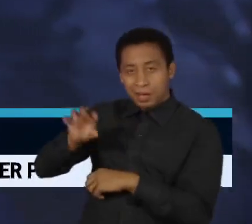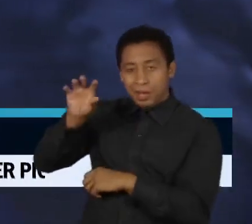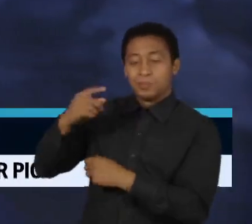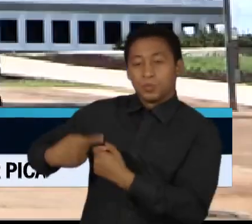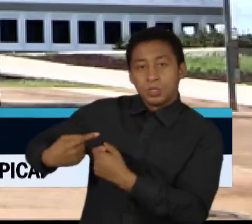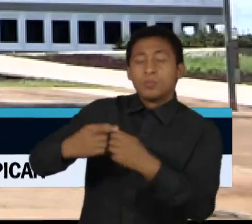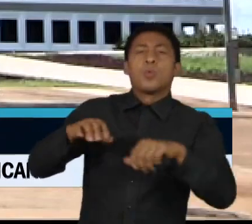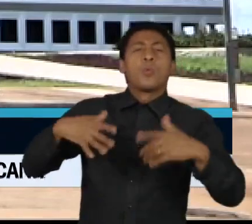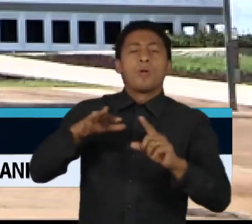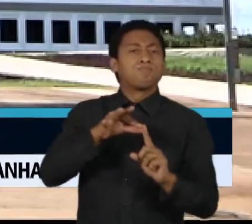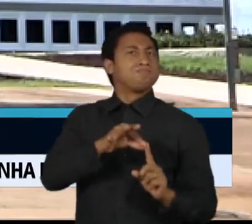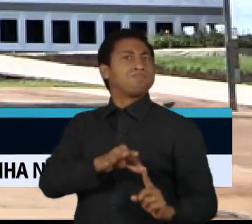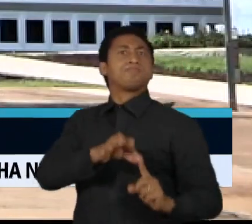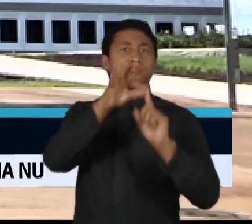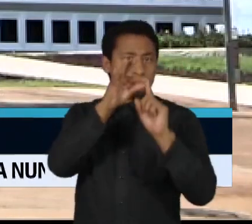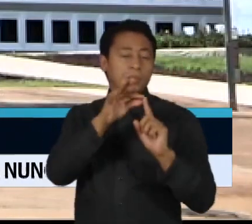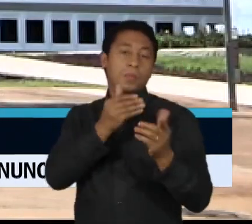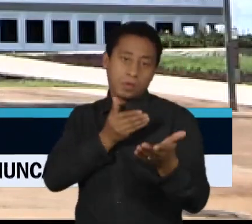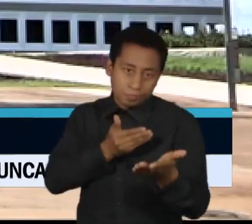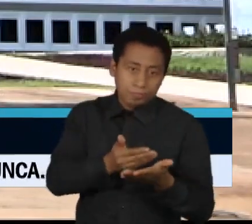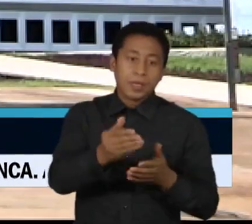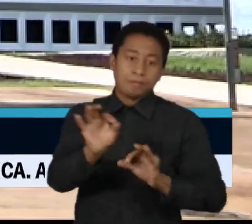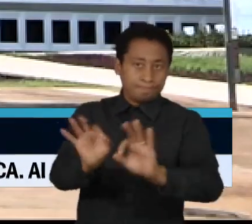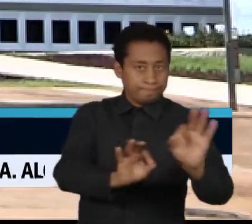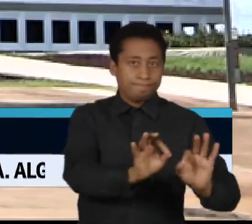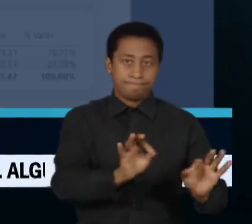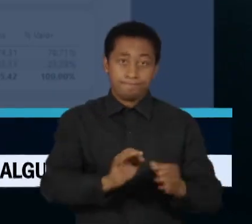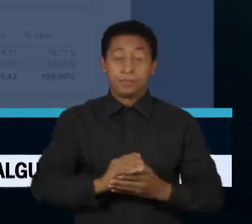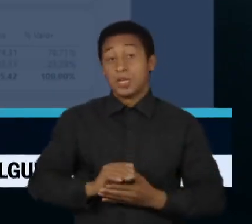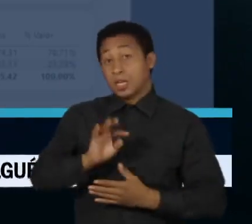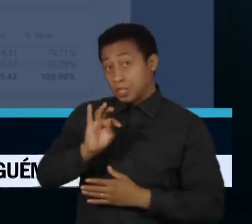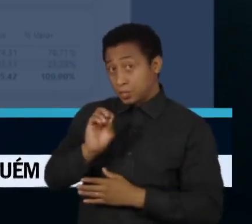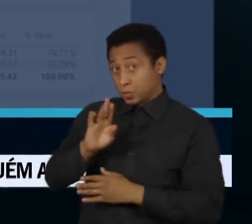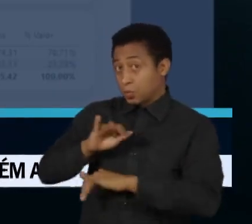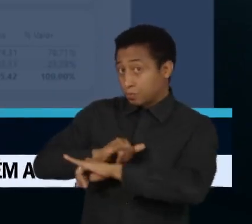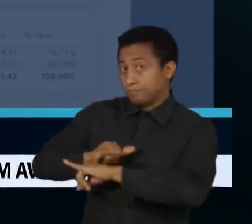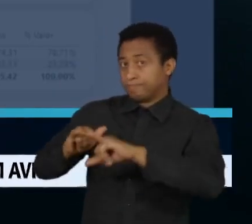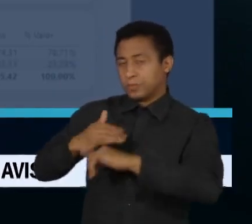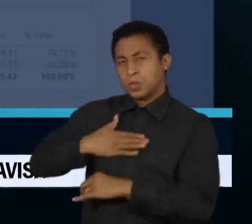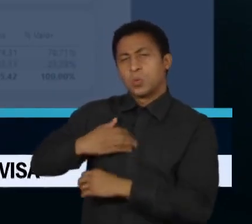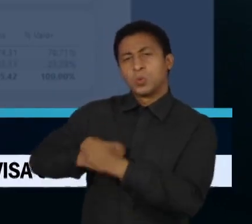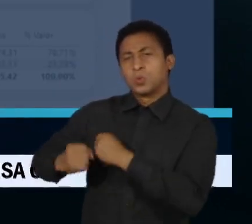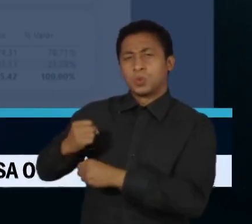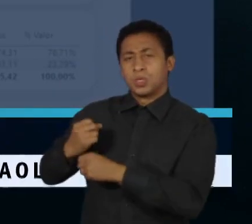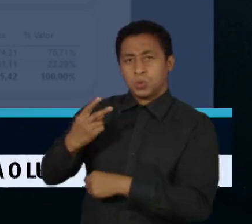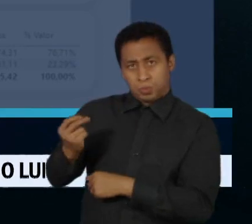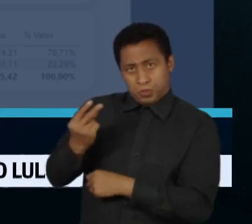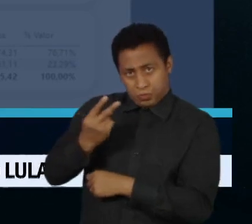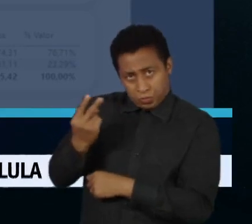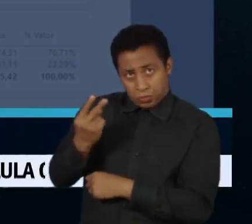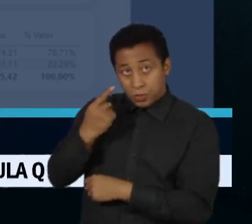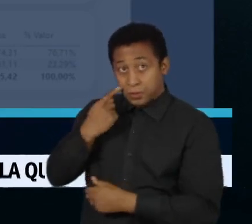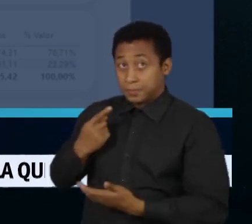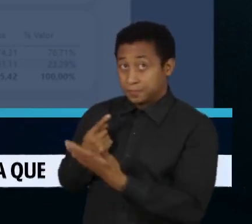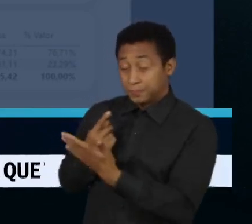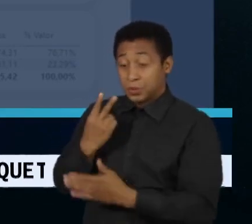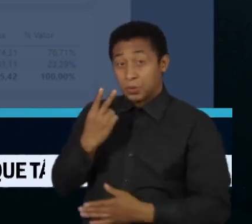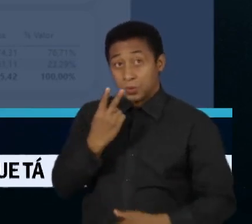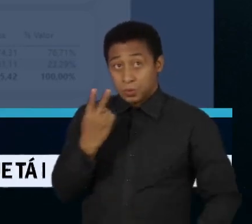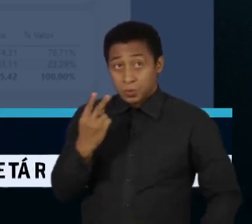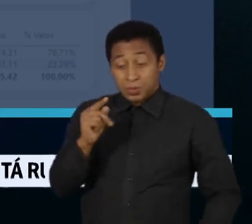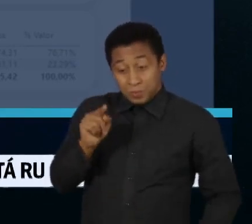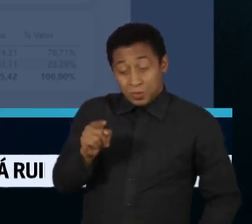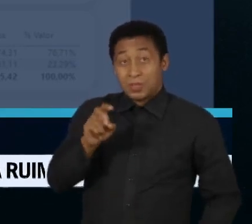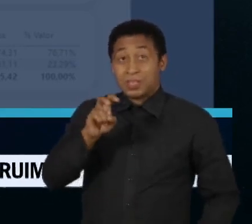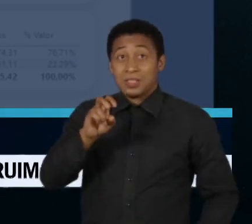prioridade. De acordo com o Tribunal de Contas da União, em agosto do ano passado, do total de 22.500 obras